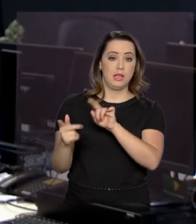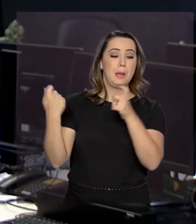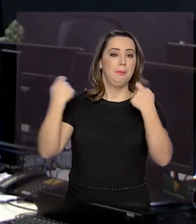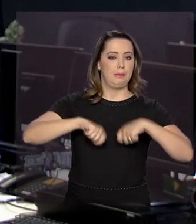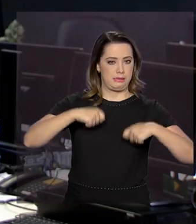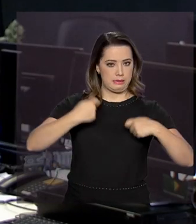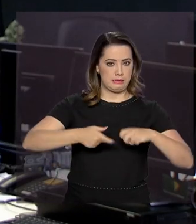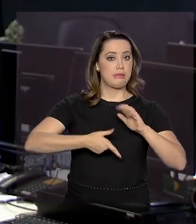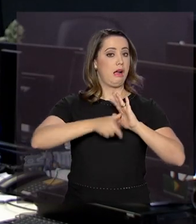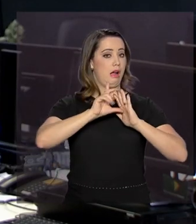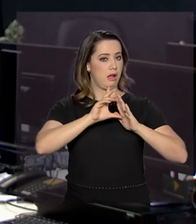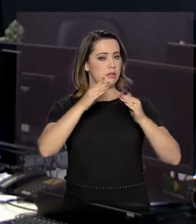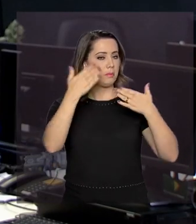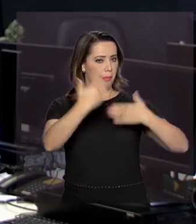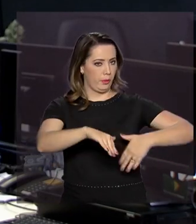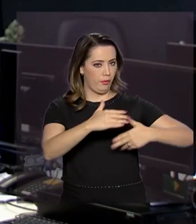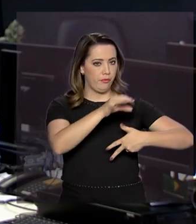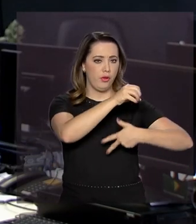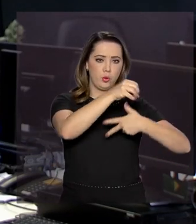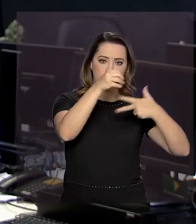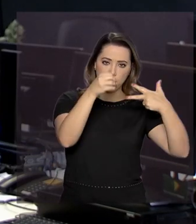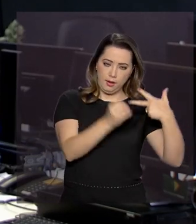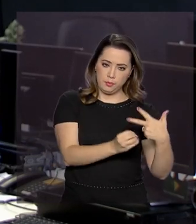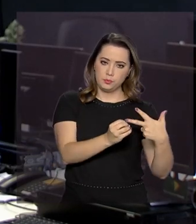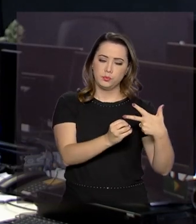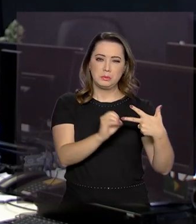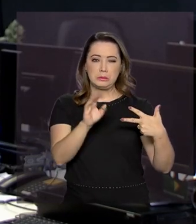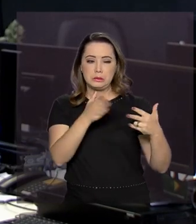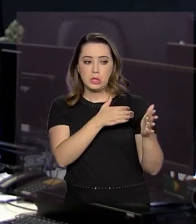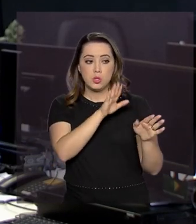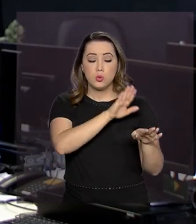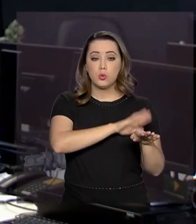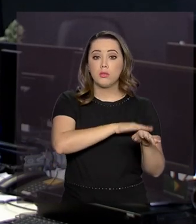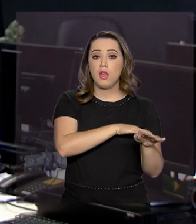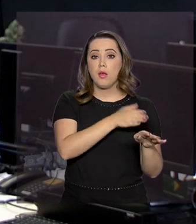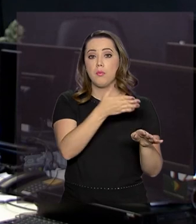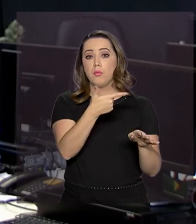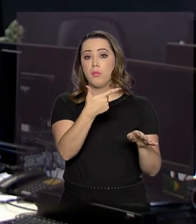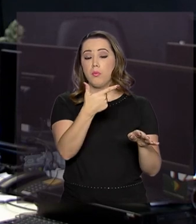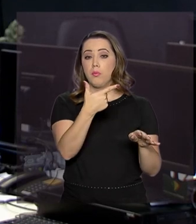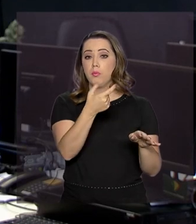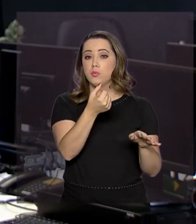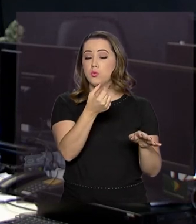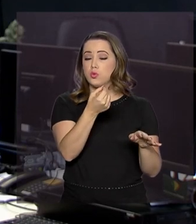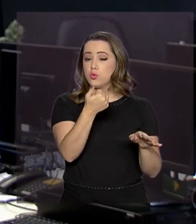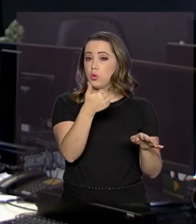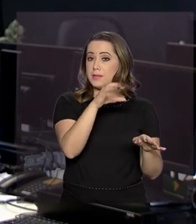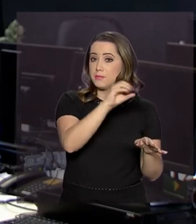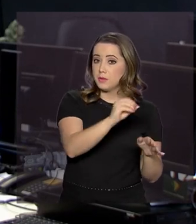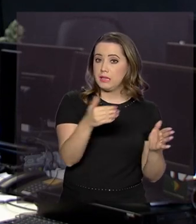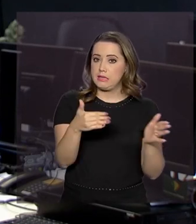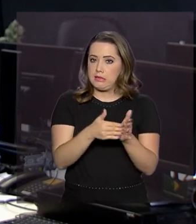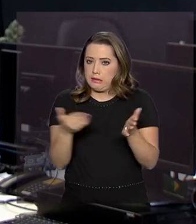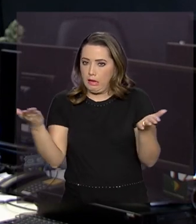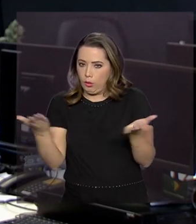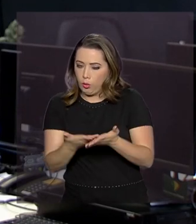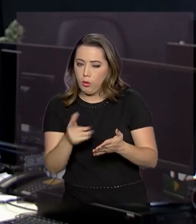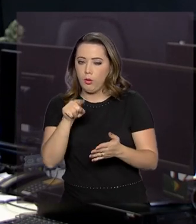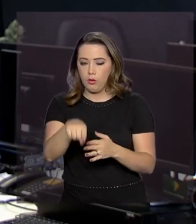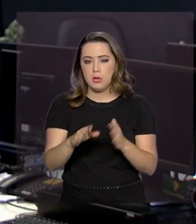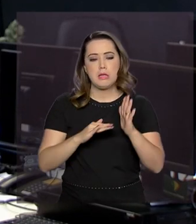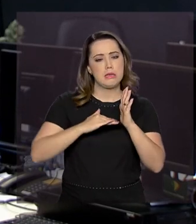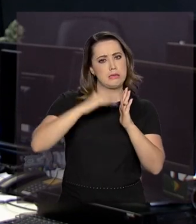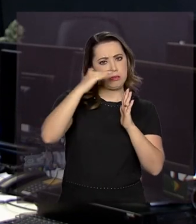feito o Exame Nacional do Ensino Médio, o Enem, de 2010 para cá e ter alcançado média igual ou superior a